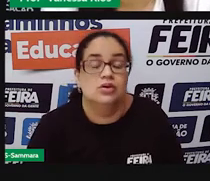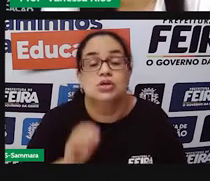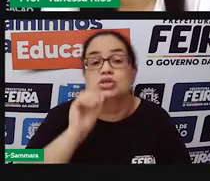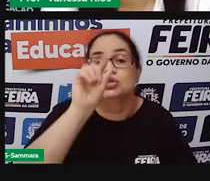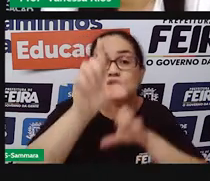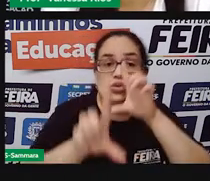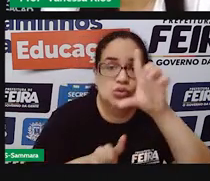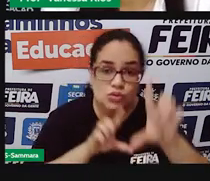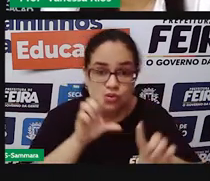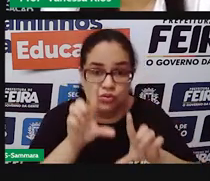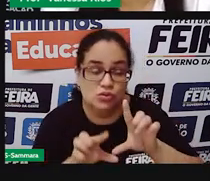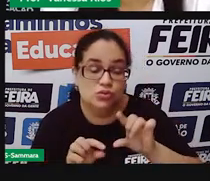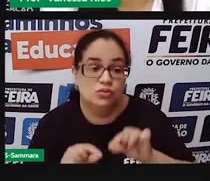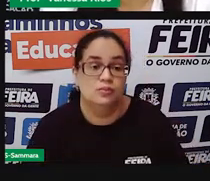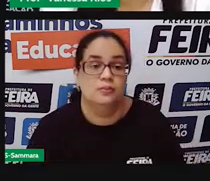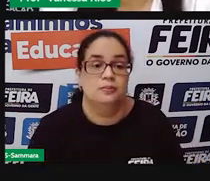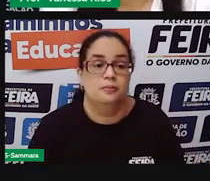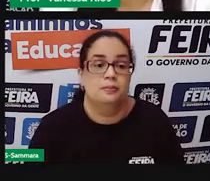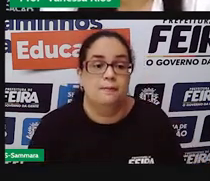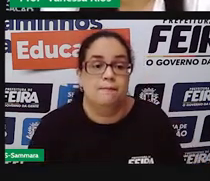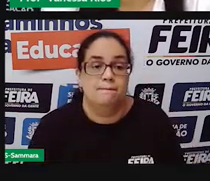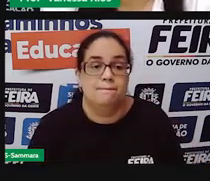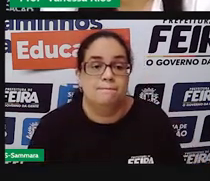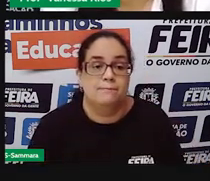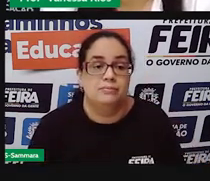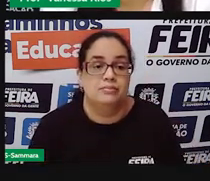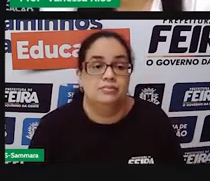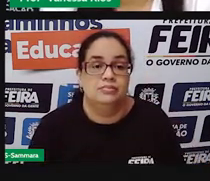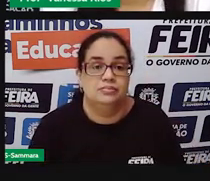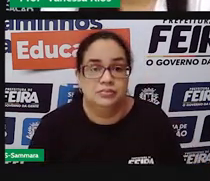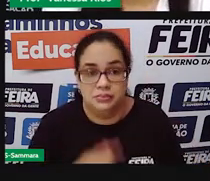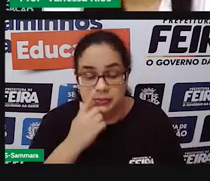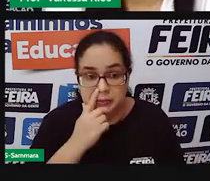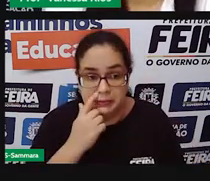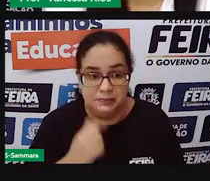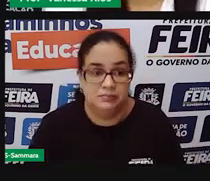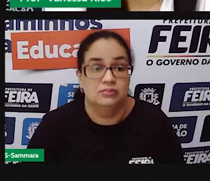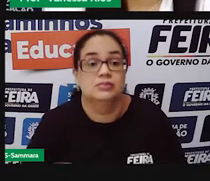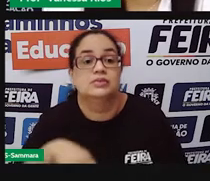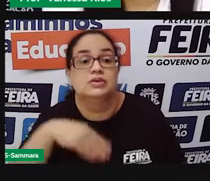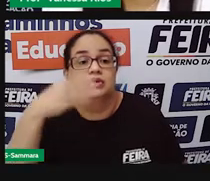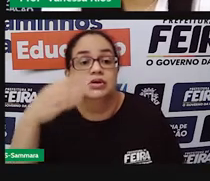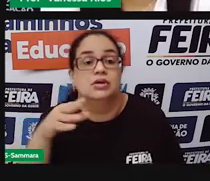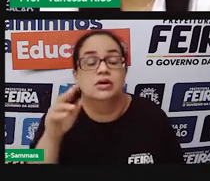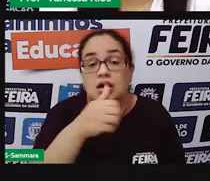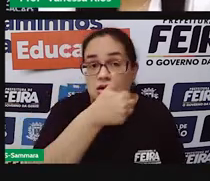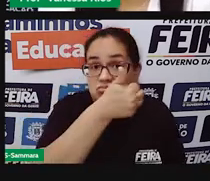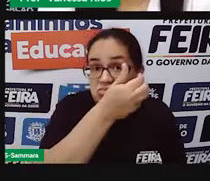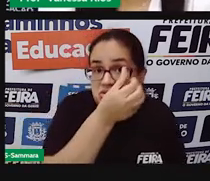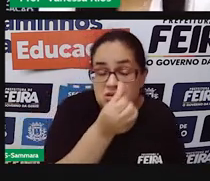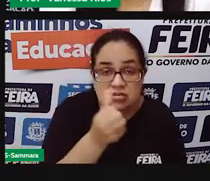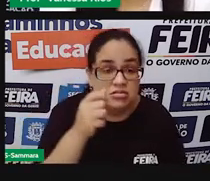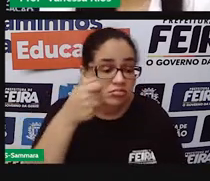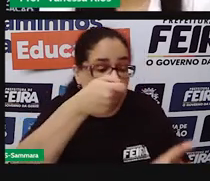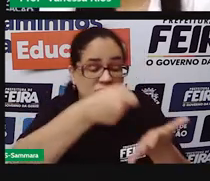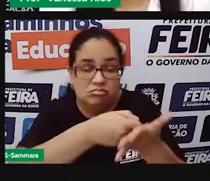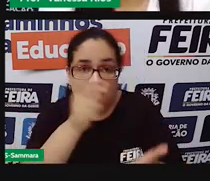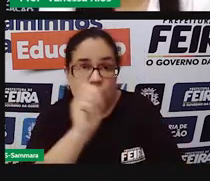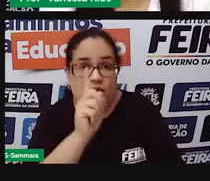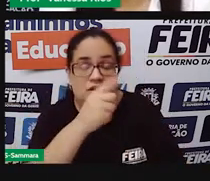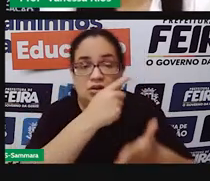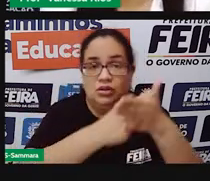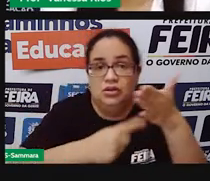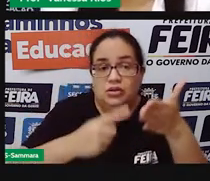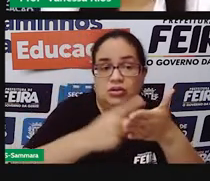o seu candidato por opção. Se quiser ir, não é mais obrigatório. E há dos 16 também, até os 16, 17